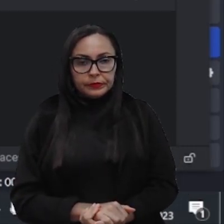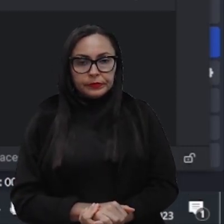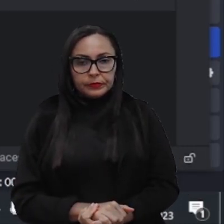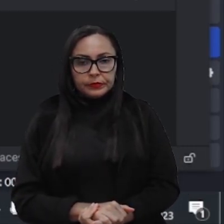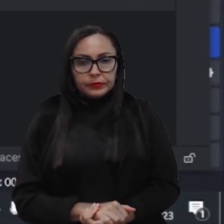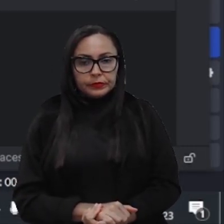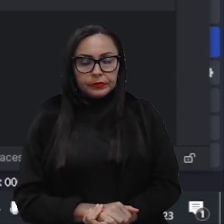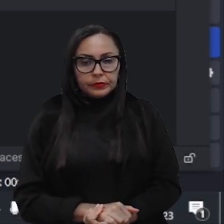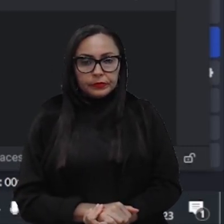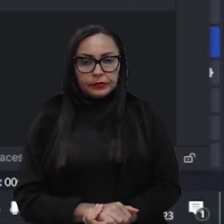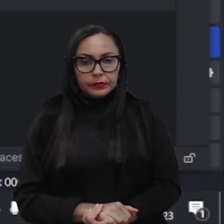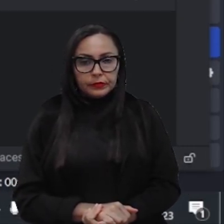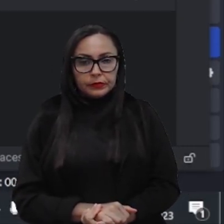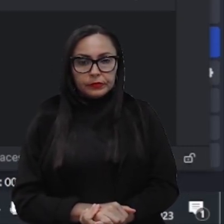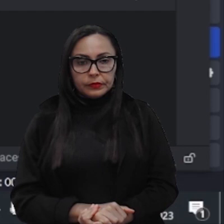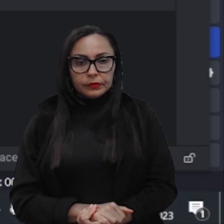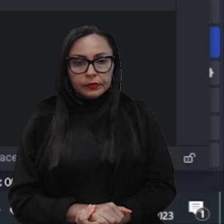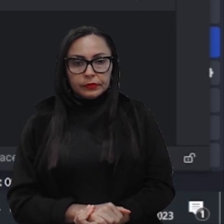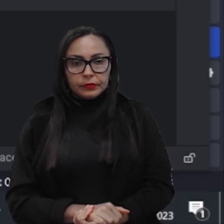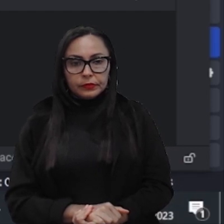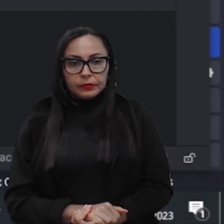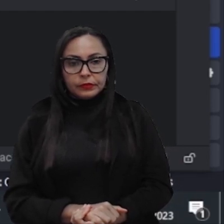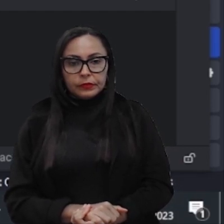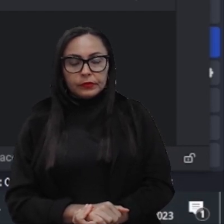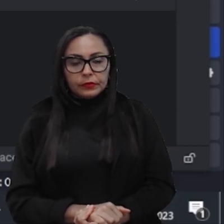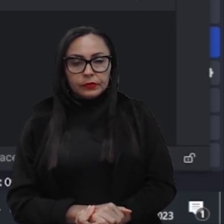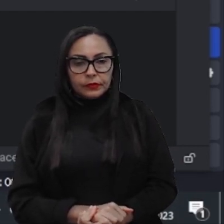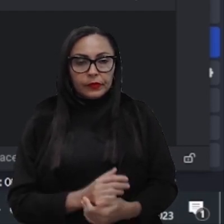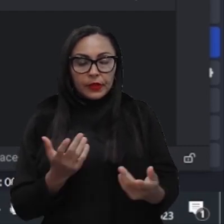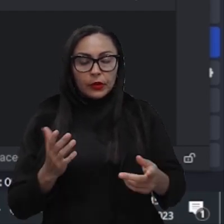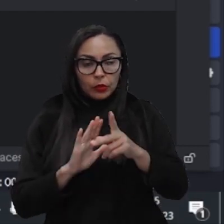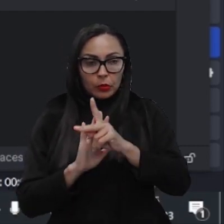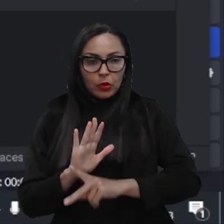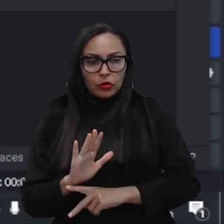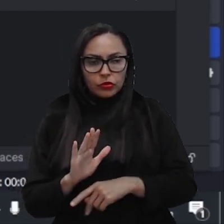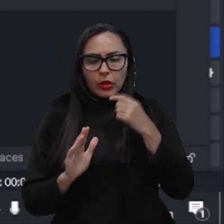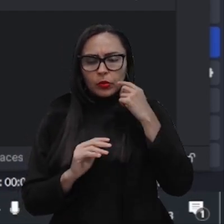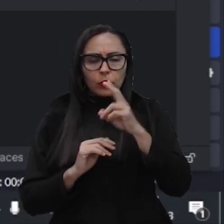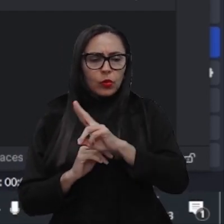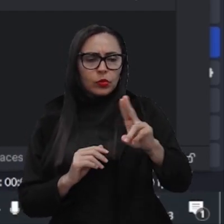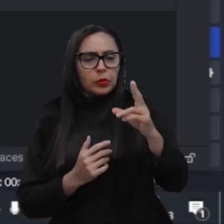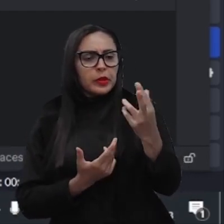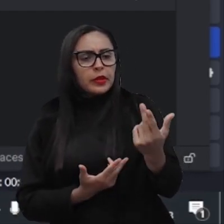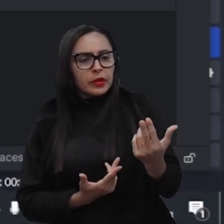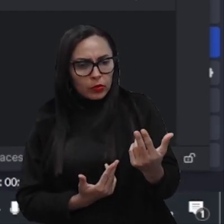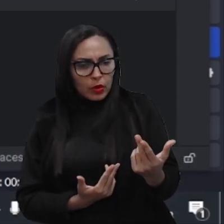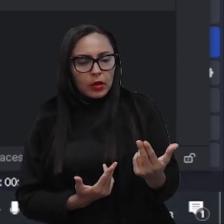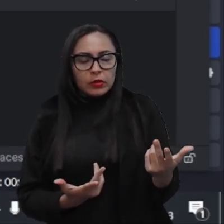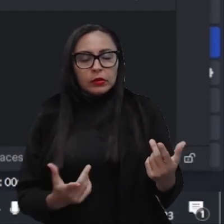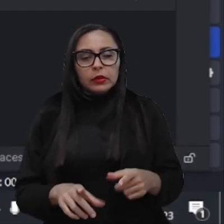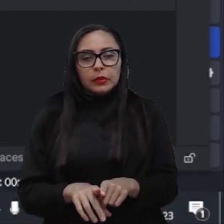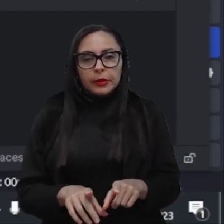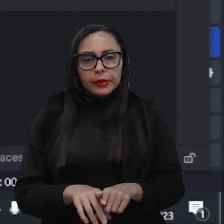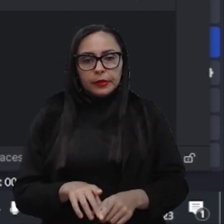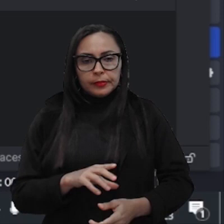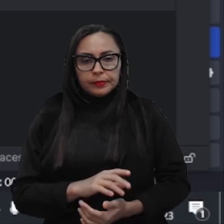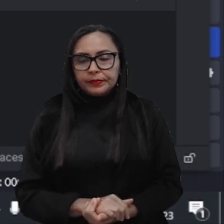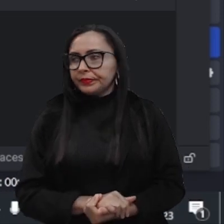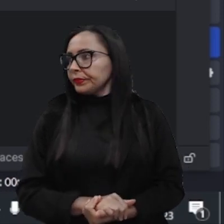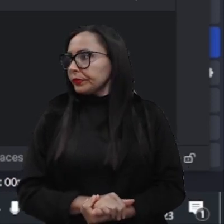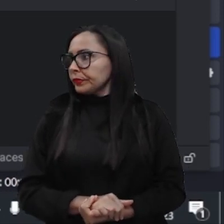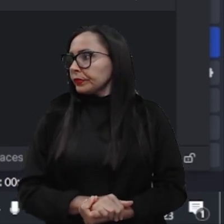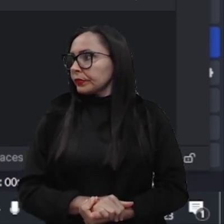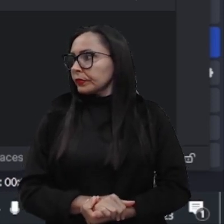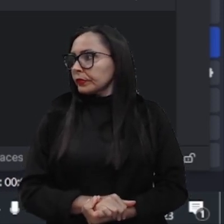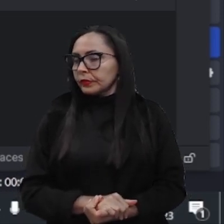E vamos criar um projeto em Django com o mesmo nome do projeto de Django em Python, tá Então Django adminers, tá, project que acabou de